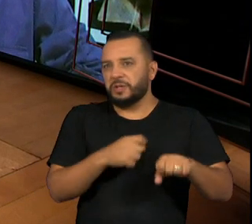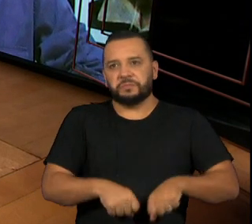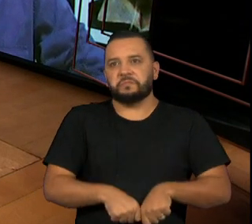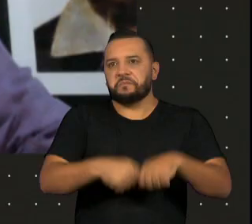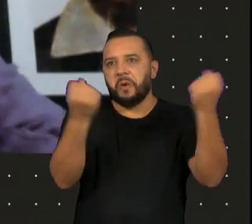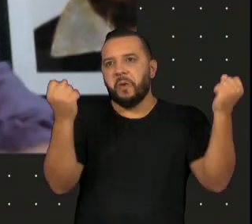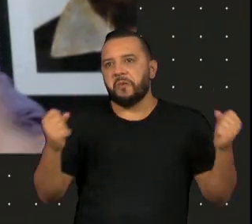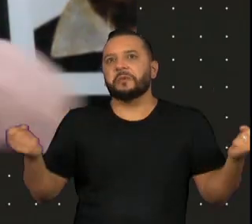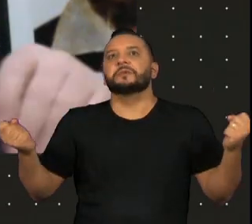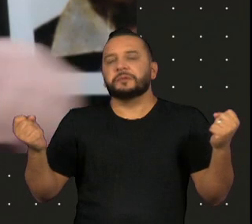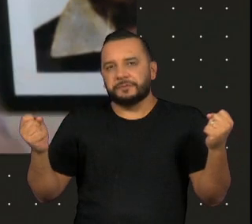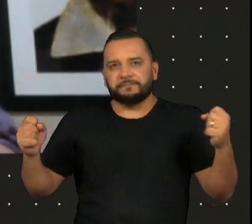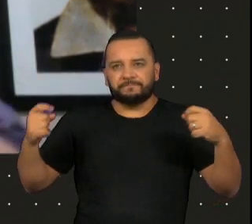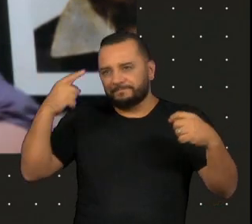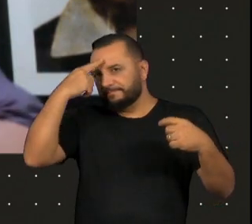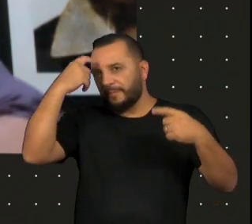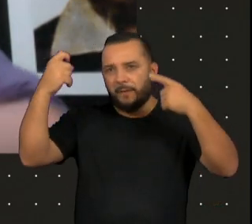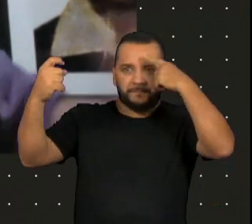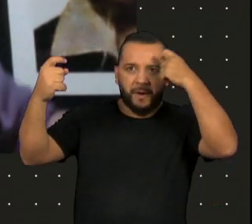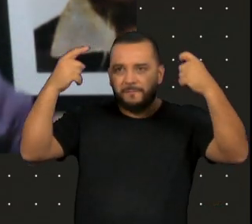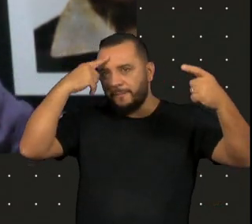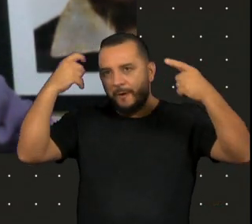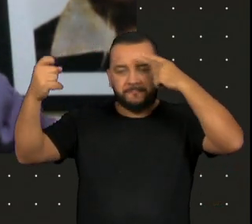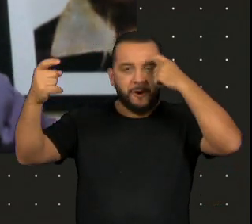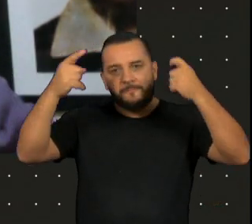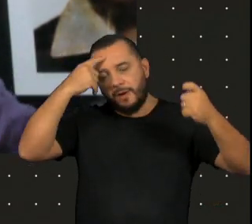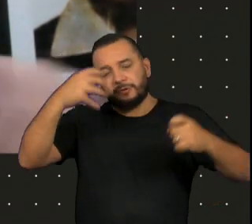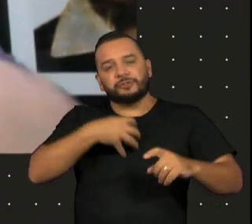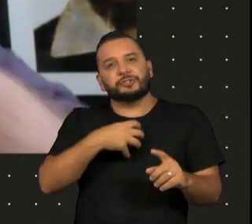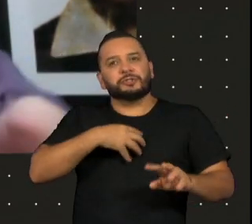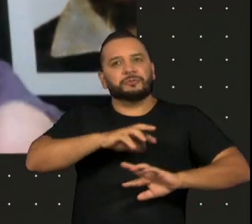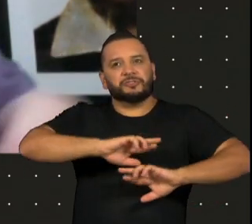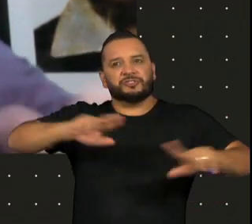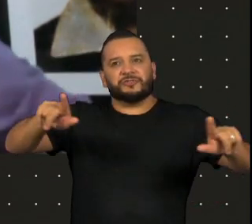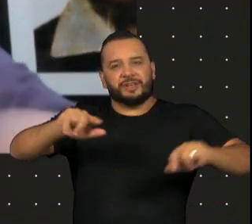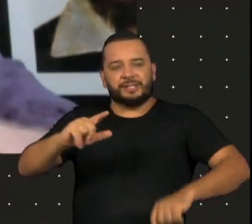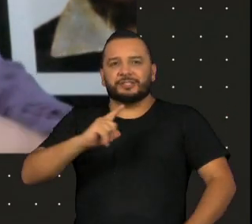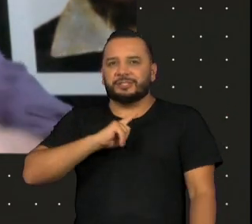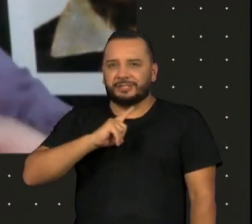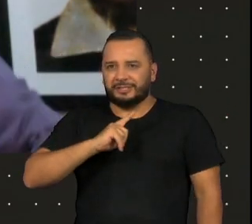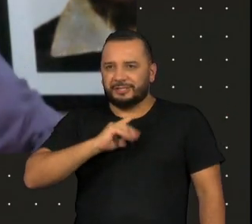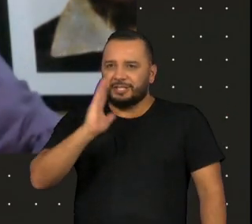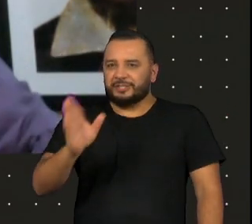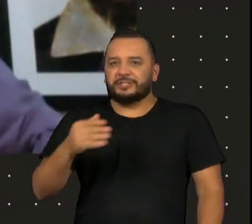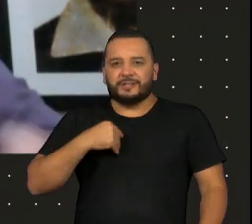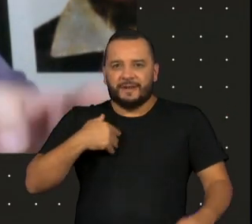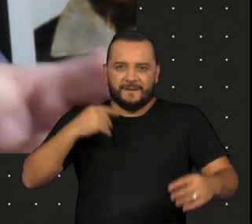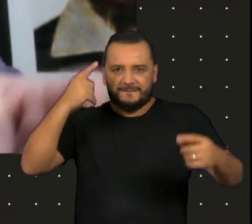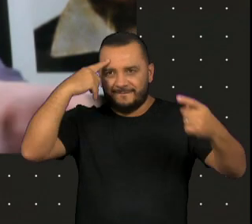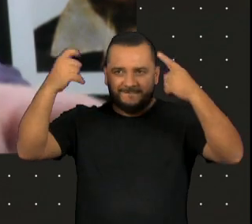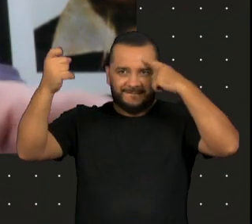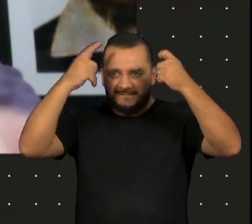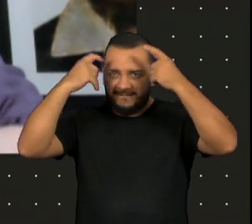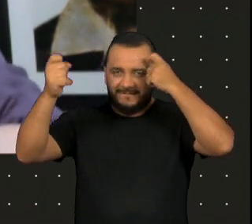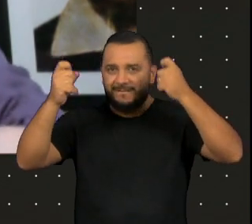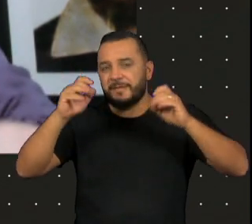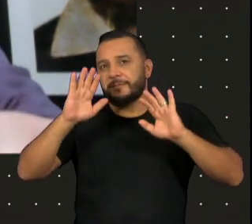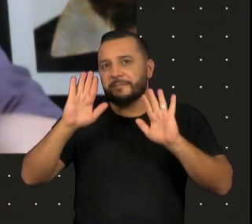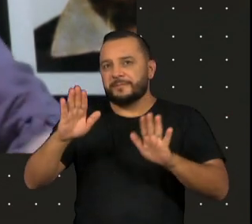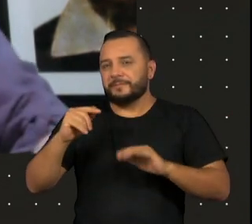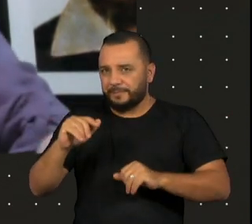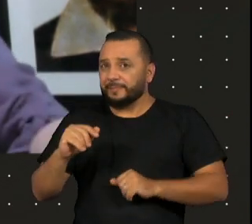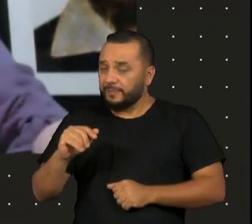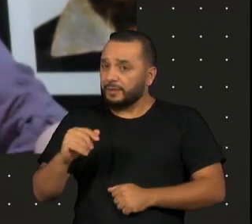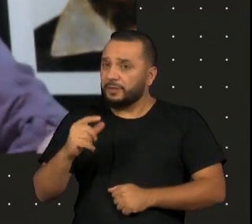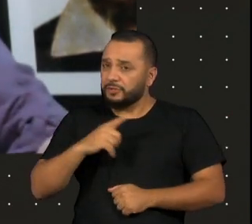as improvisações aconteciam de uma maneira completamente diferente. A gente fazia essas improvisações mais dirigidas e